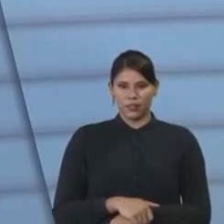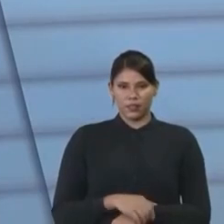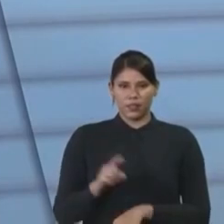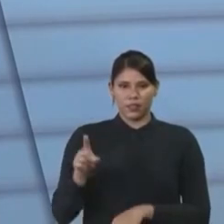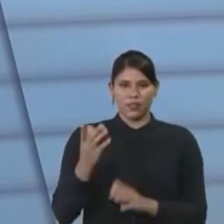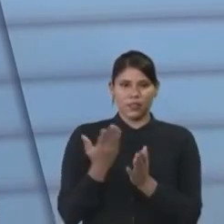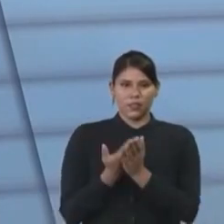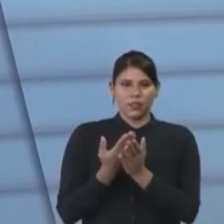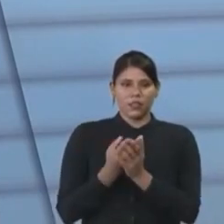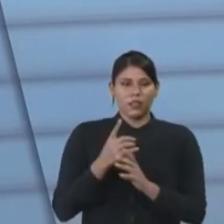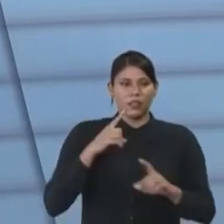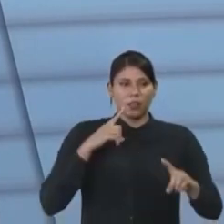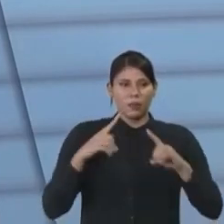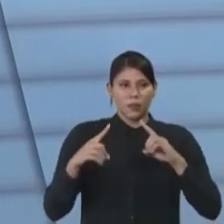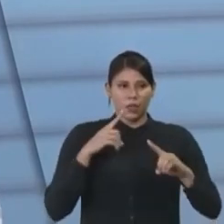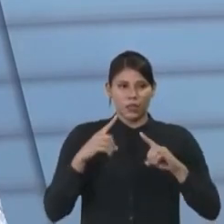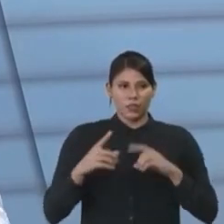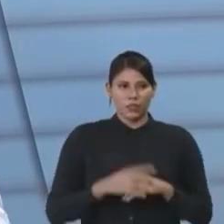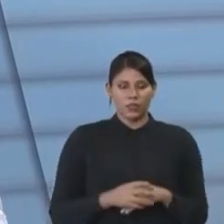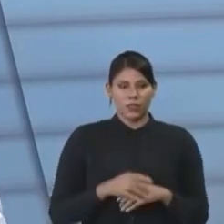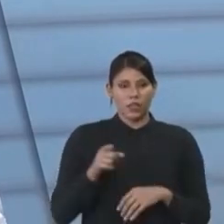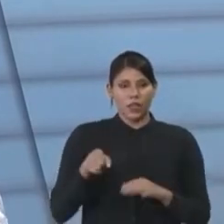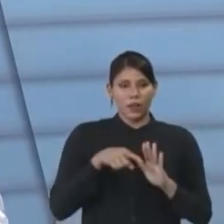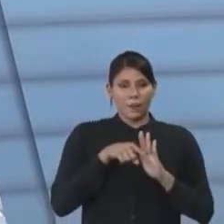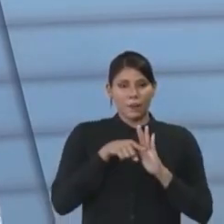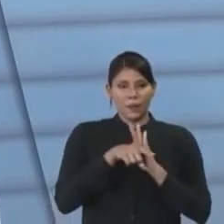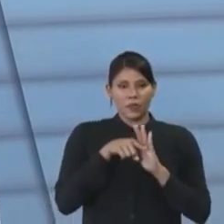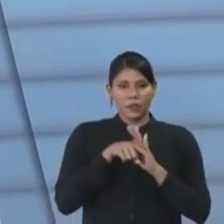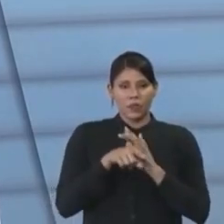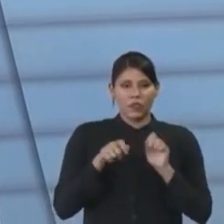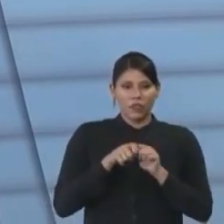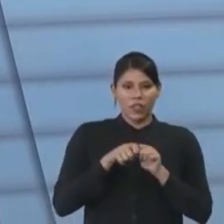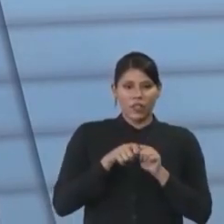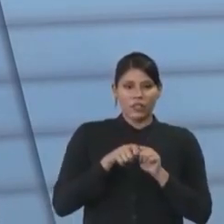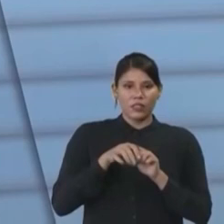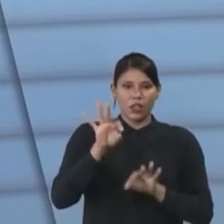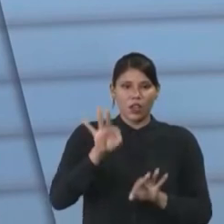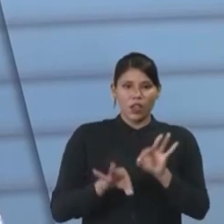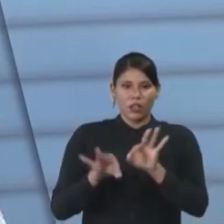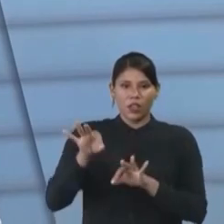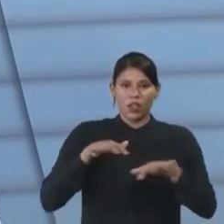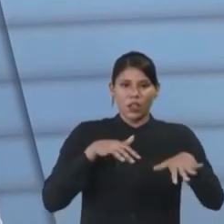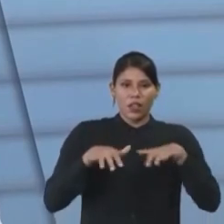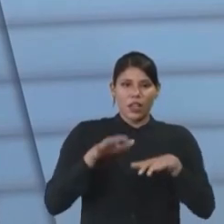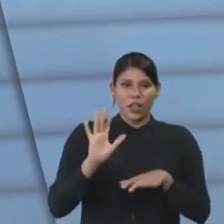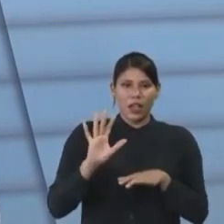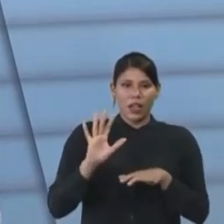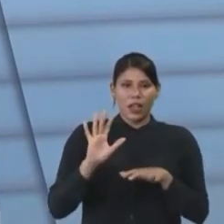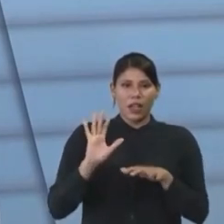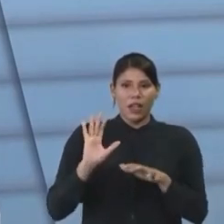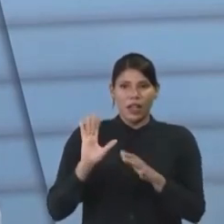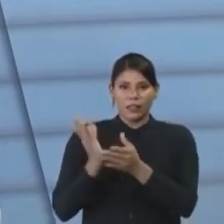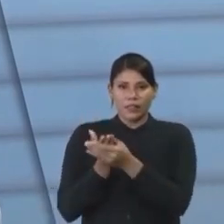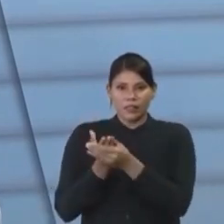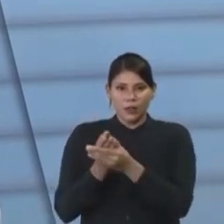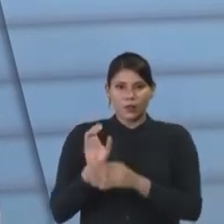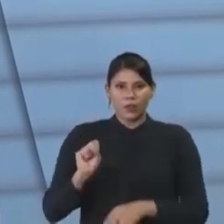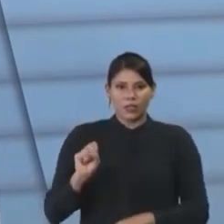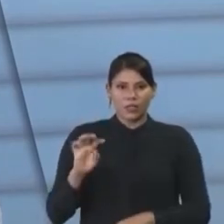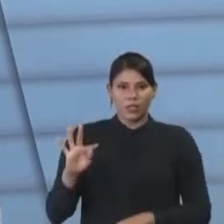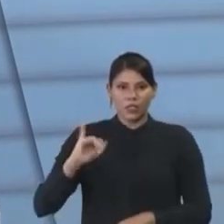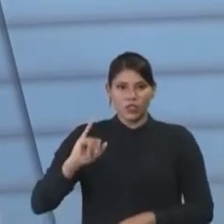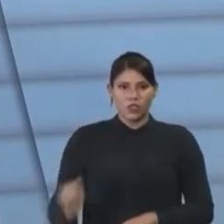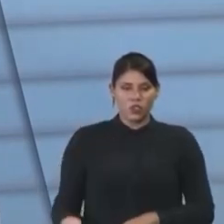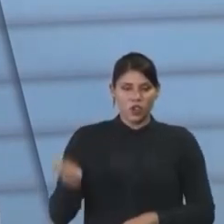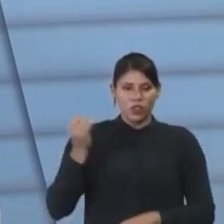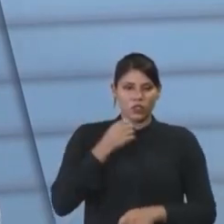ciberdemocracia. E ela pesquisou, fez um mapeamento de ações que chegaram ao STJ entre